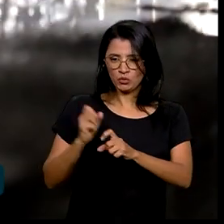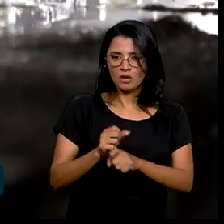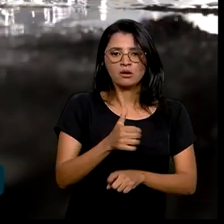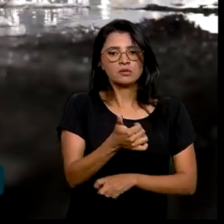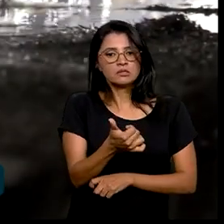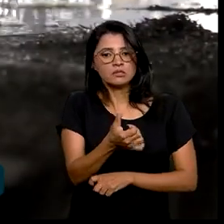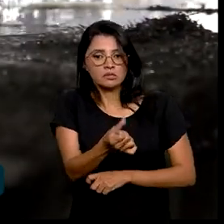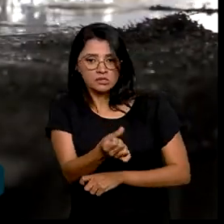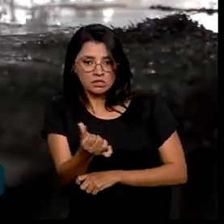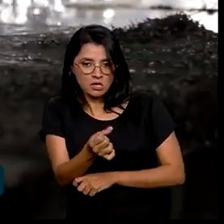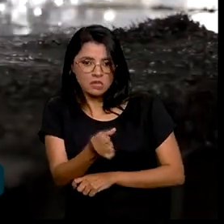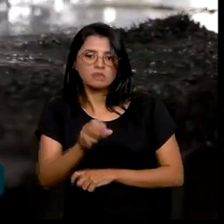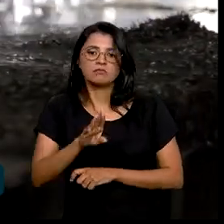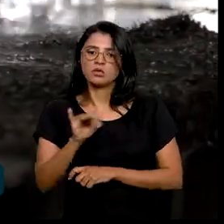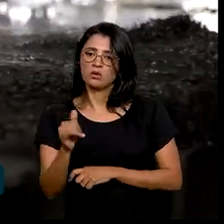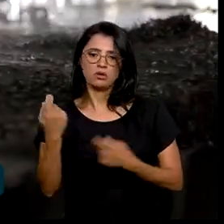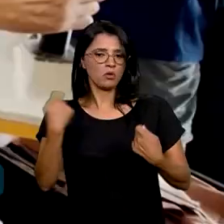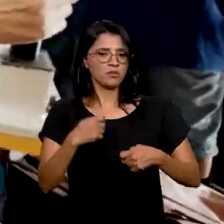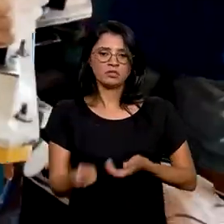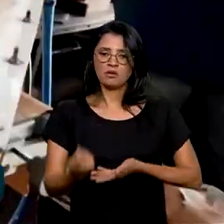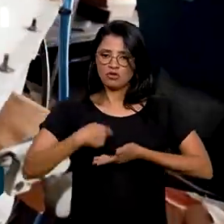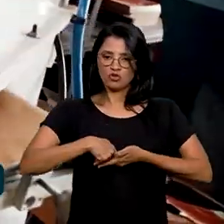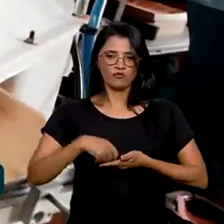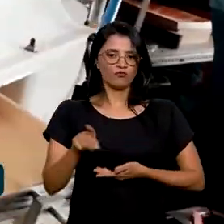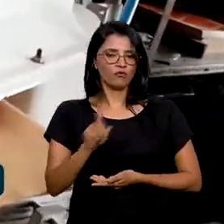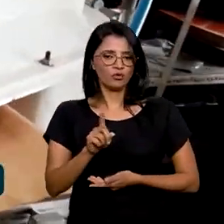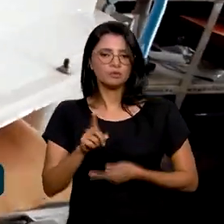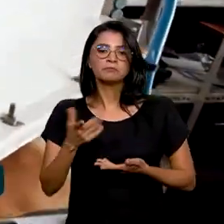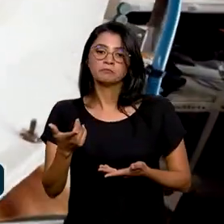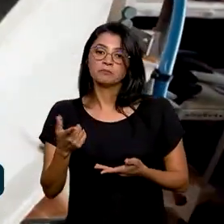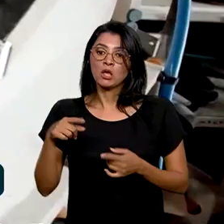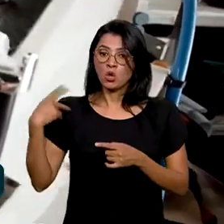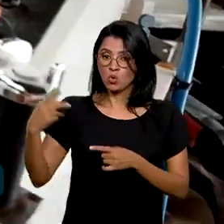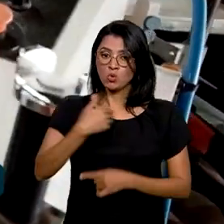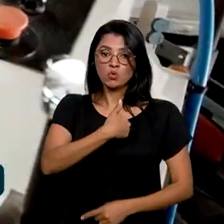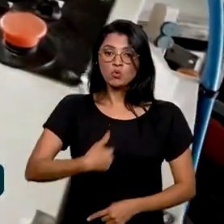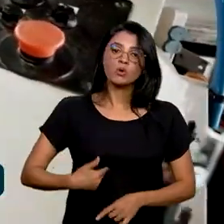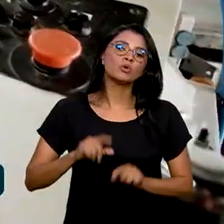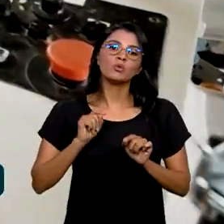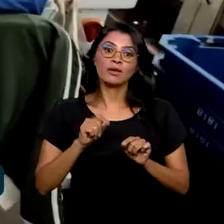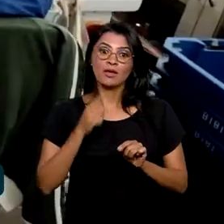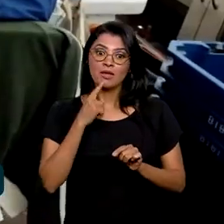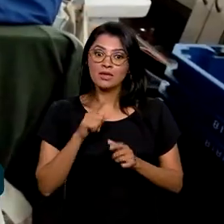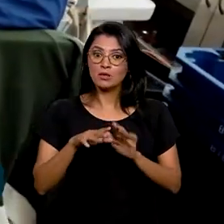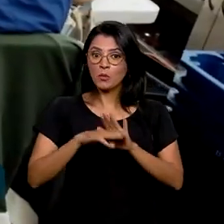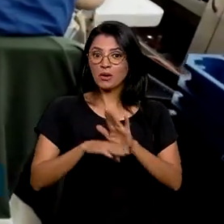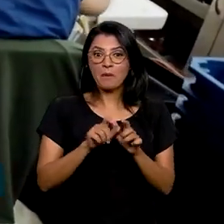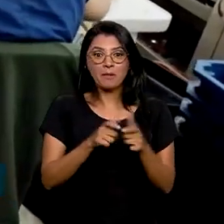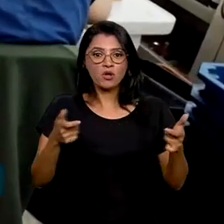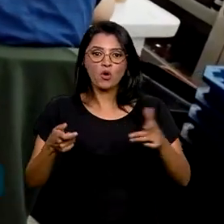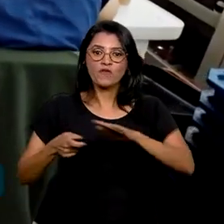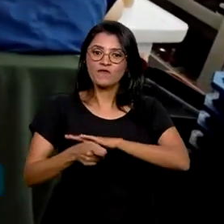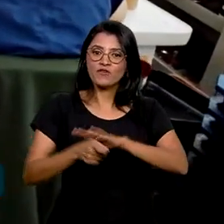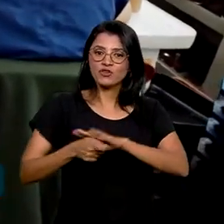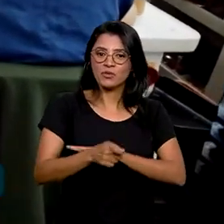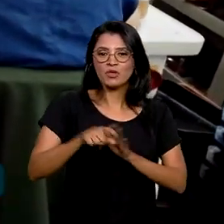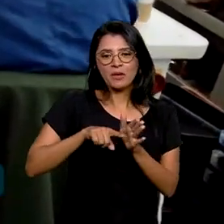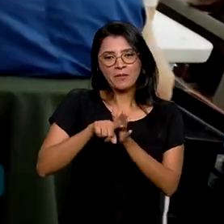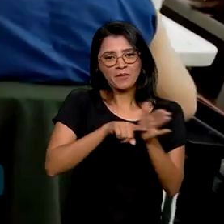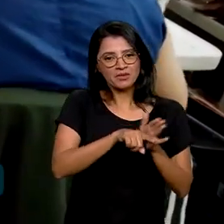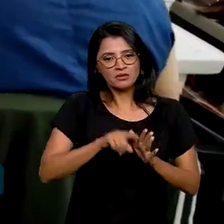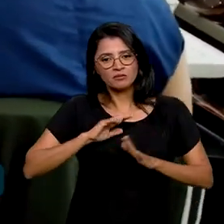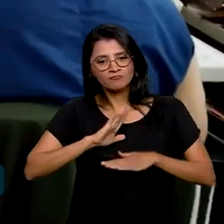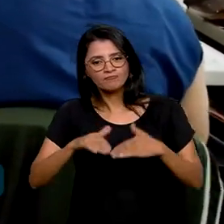16 bilhões não precisarão ser reembolsados. De acordo com o governo, este é o maior programa de investimentos em pesquisa,